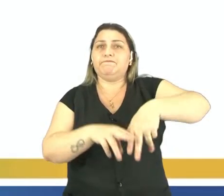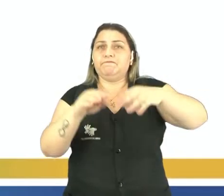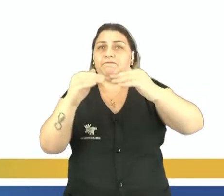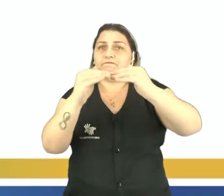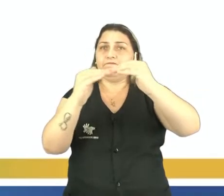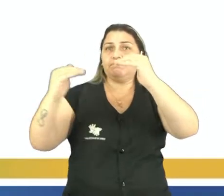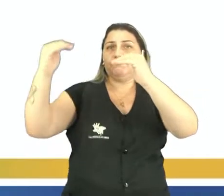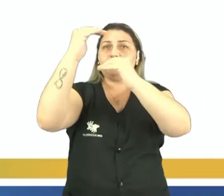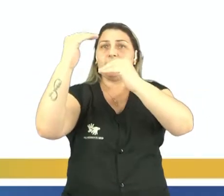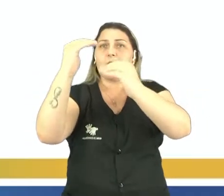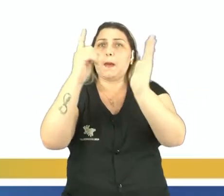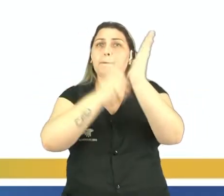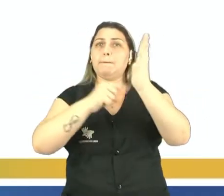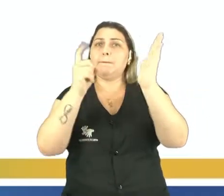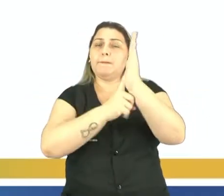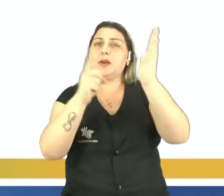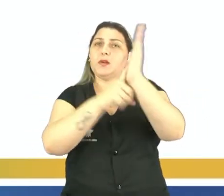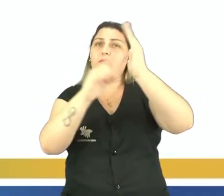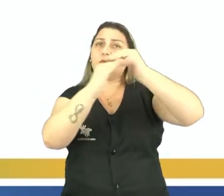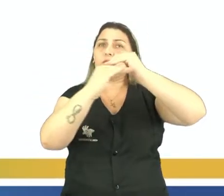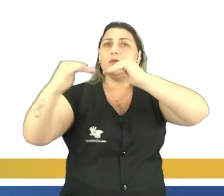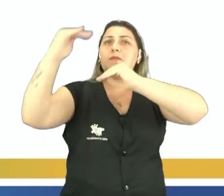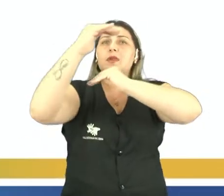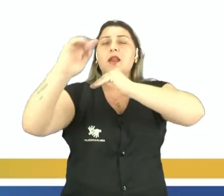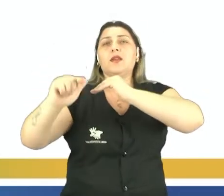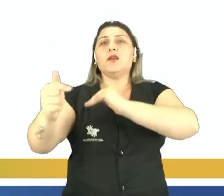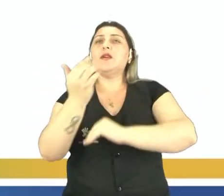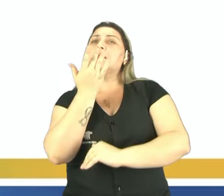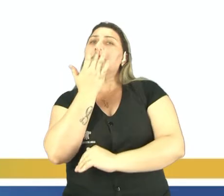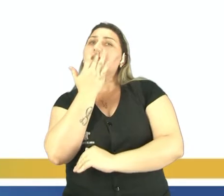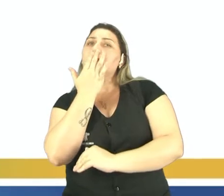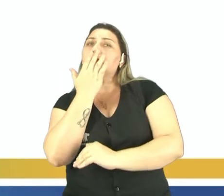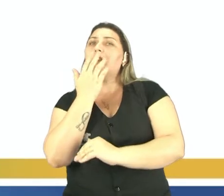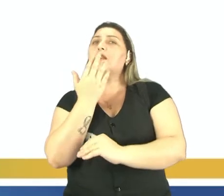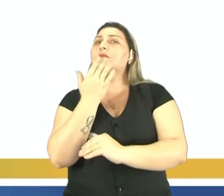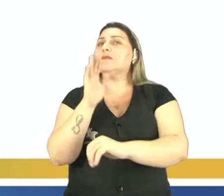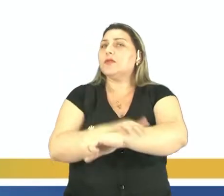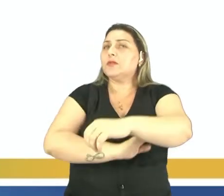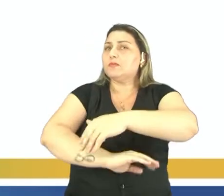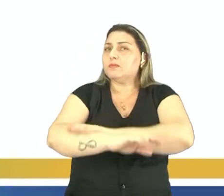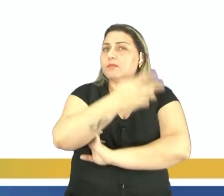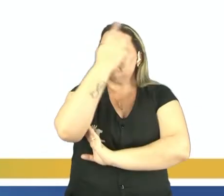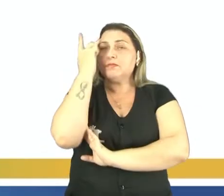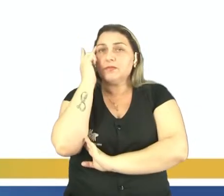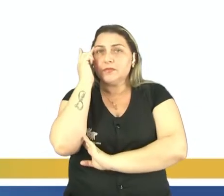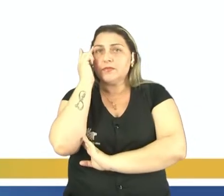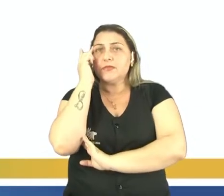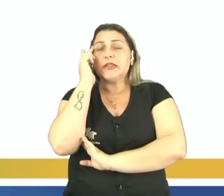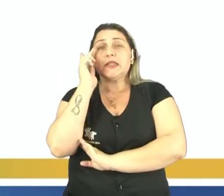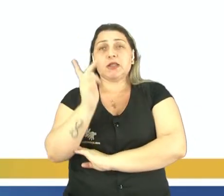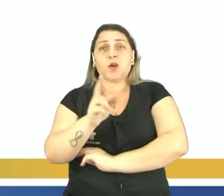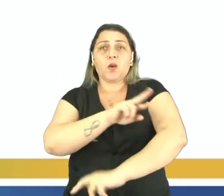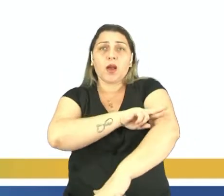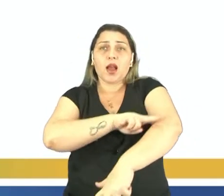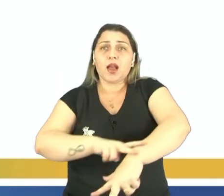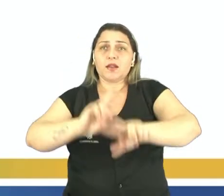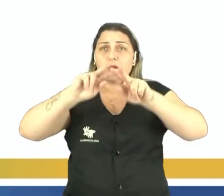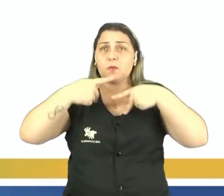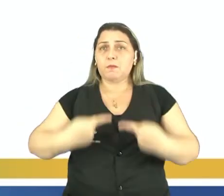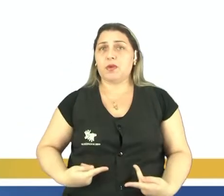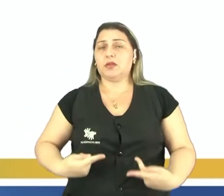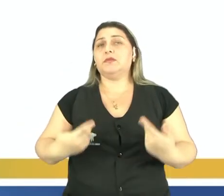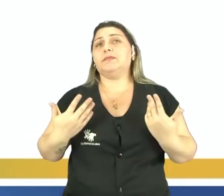branca, né? Onde coloca o branco como sendo superior às demais outras raças, né? Visto que só existe uma raça, né, pessoal? A raça humana.